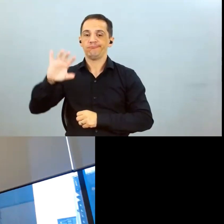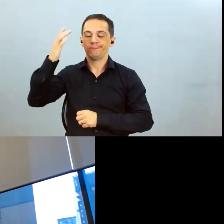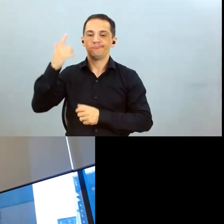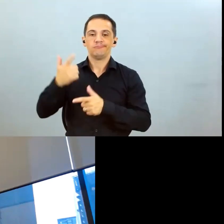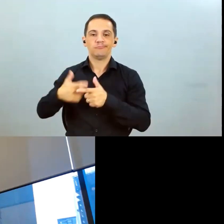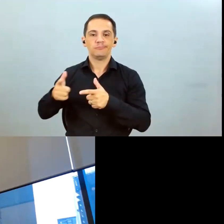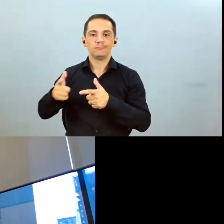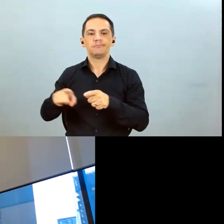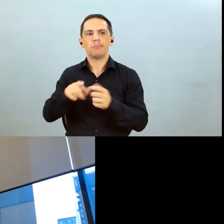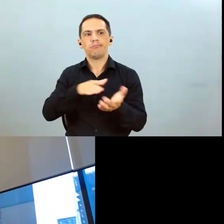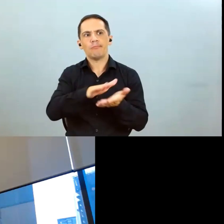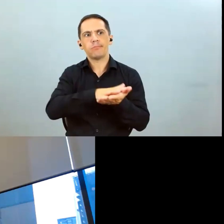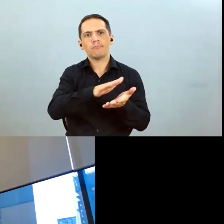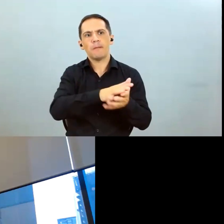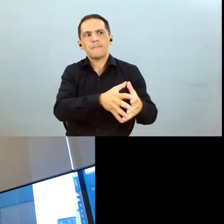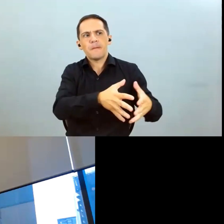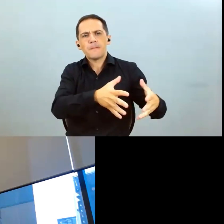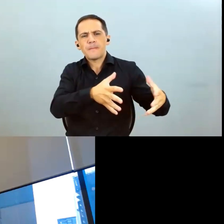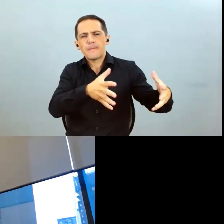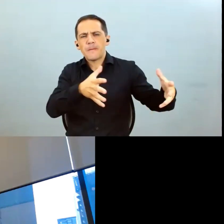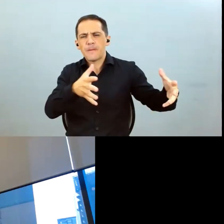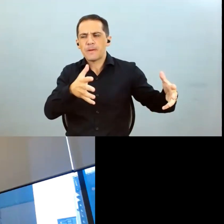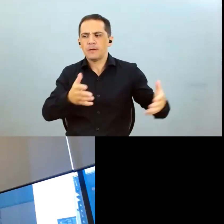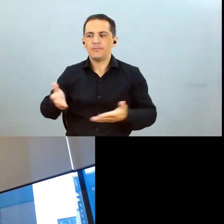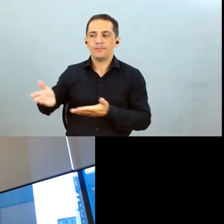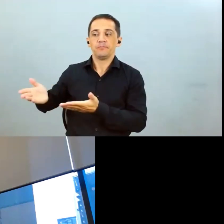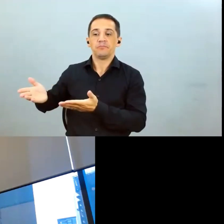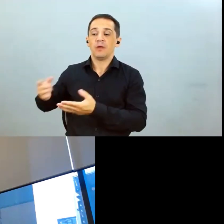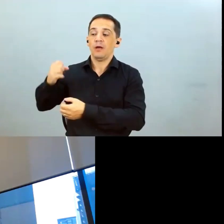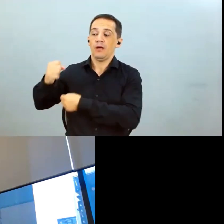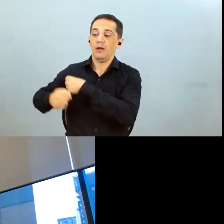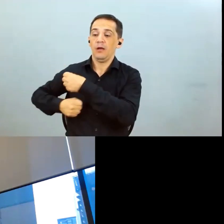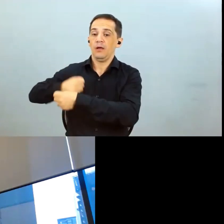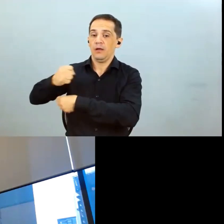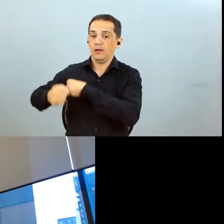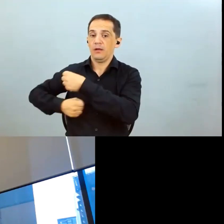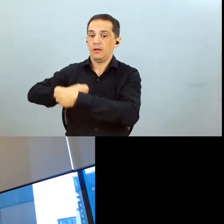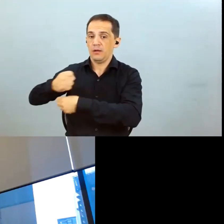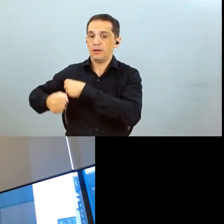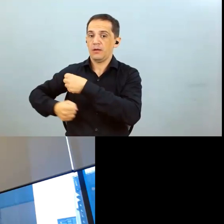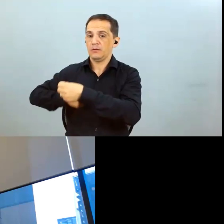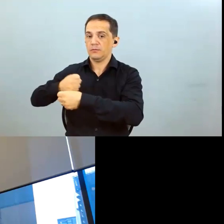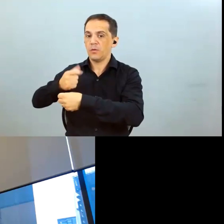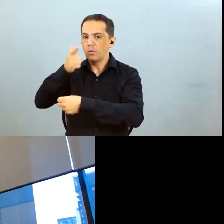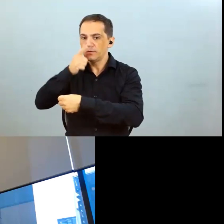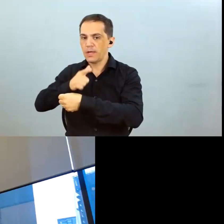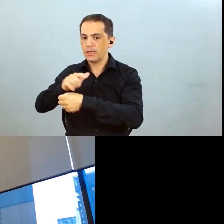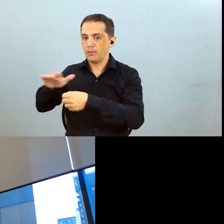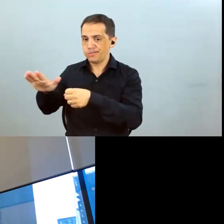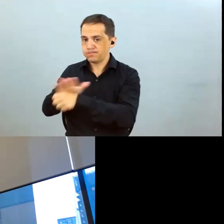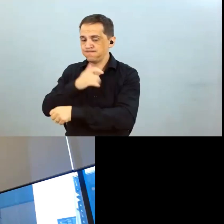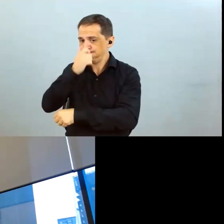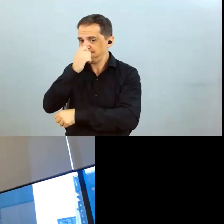talvez essa situação durante as safras pelo menos nos próximos anos ainda seja uma realidade produtor né